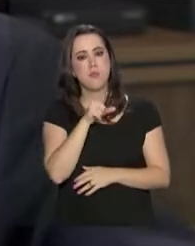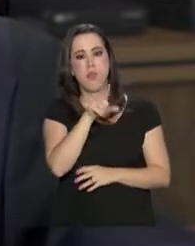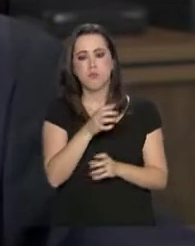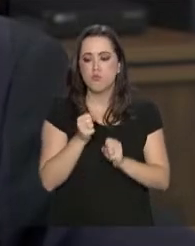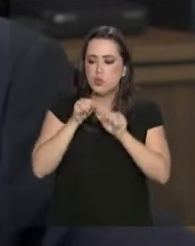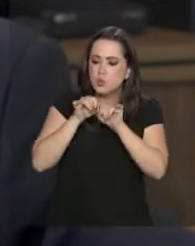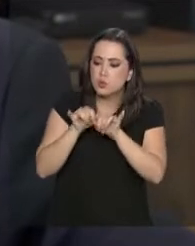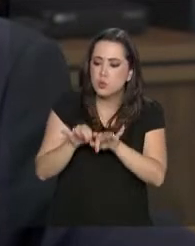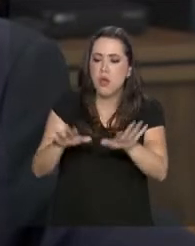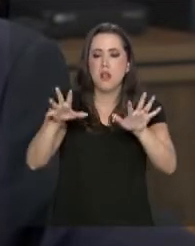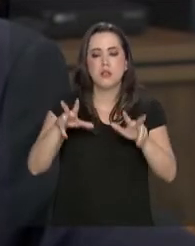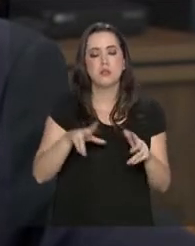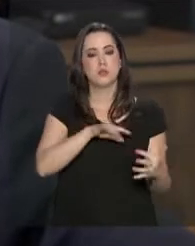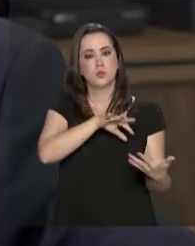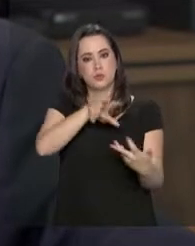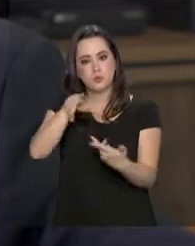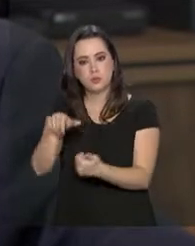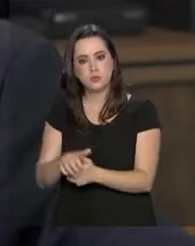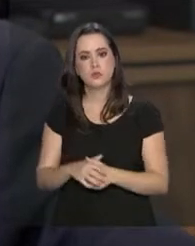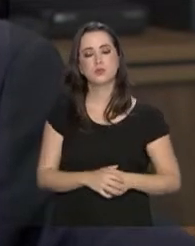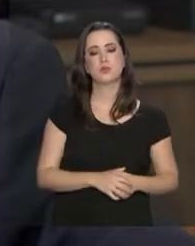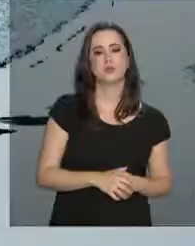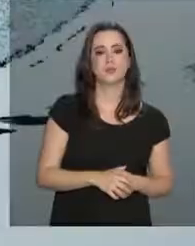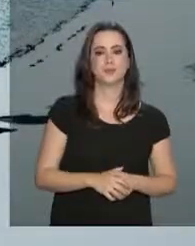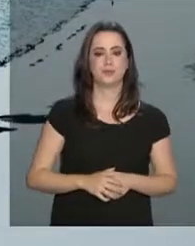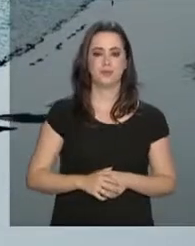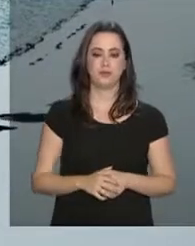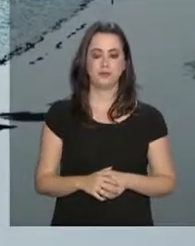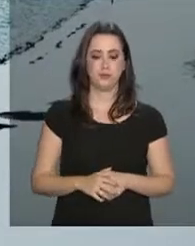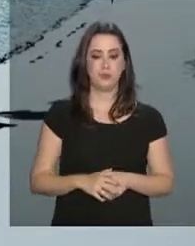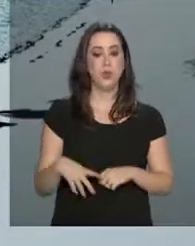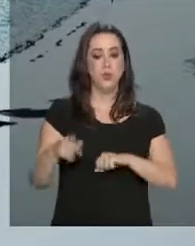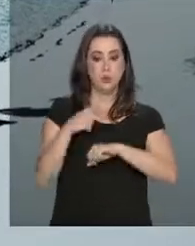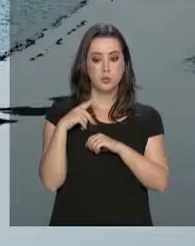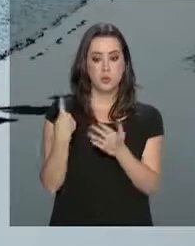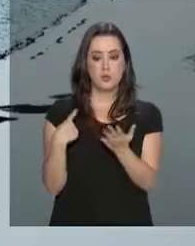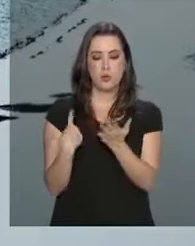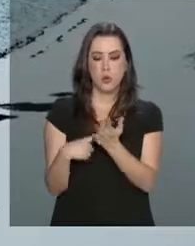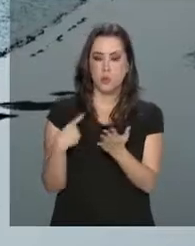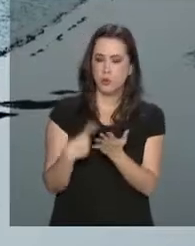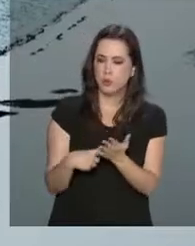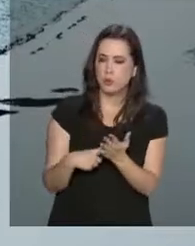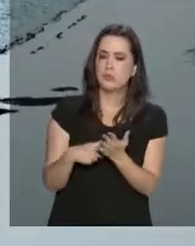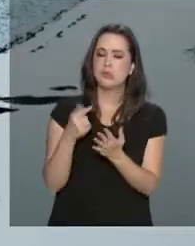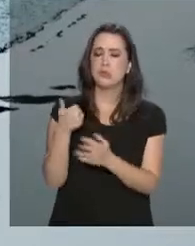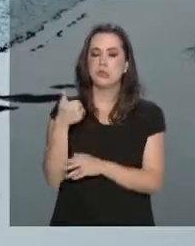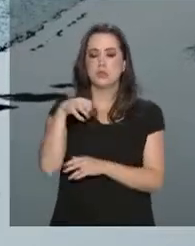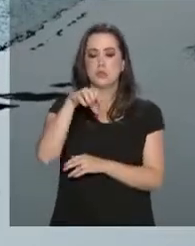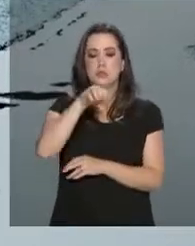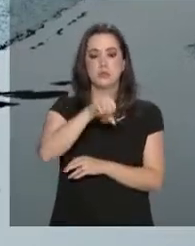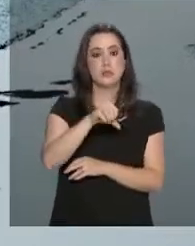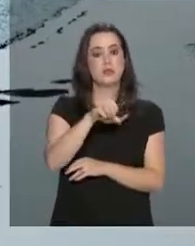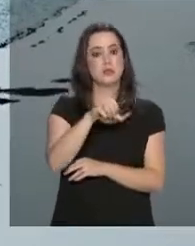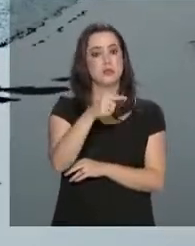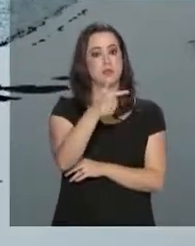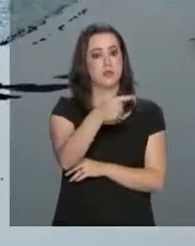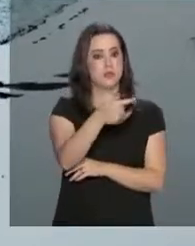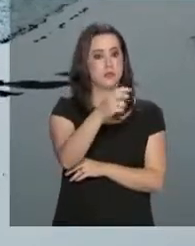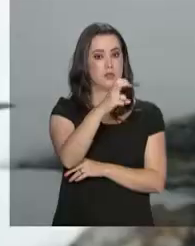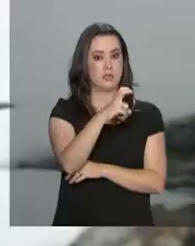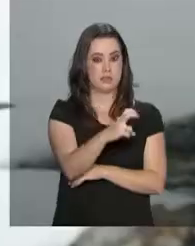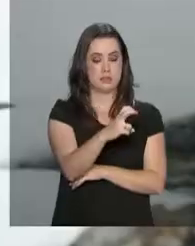repartindo isso com outras nações da Terra. O país aderiu ao Tratado da Antártica em 1975.